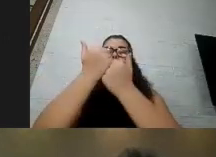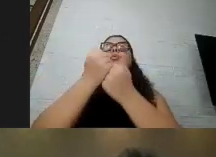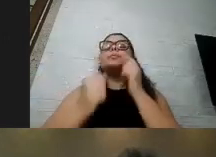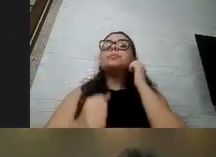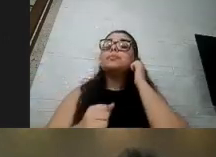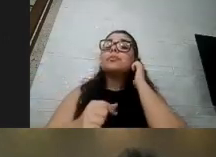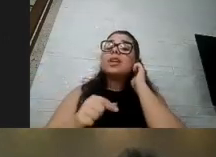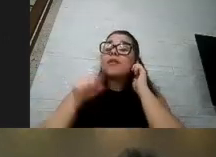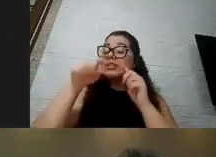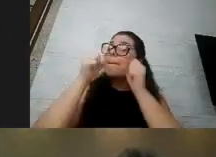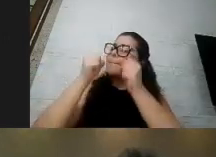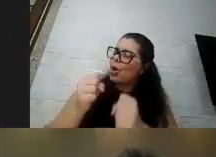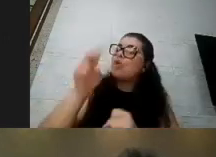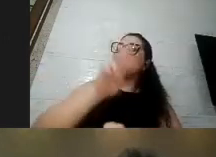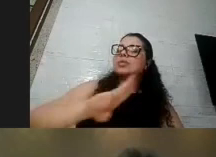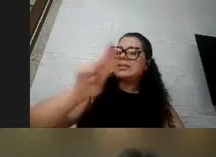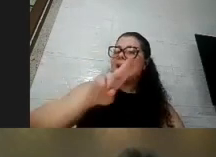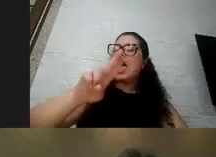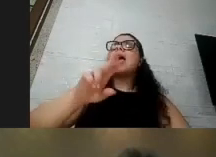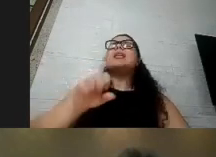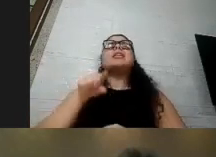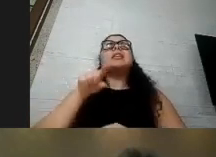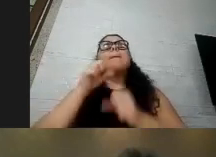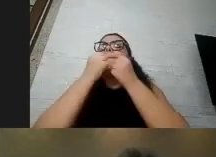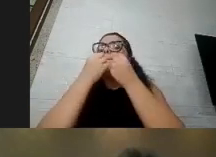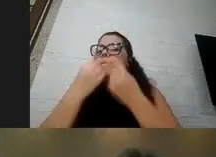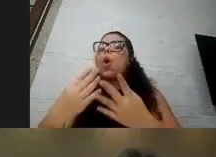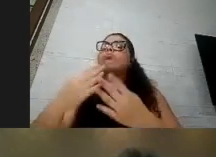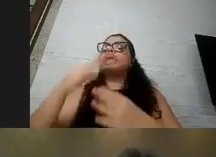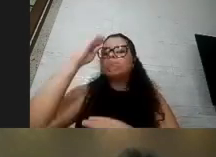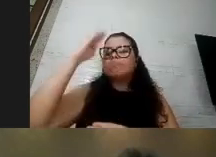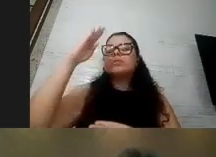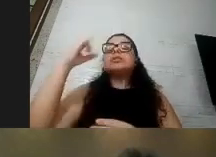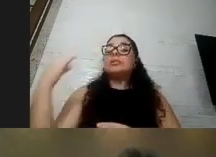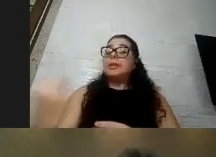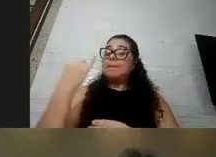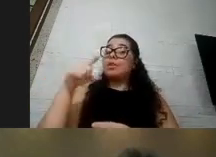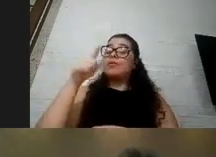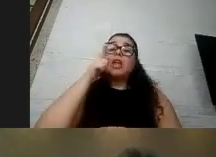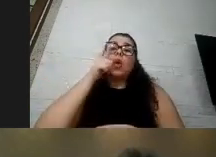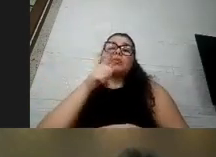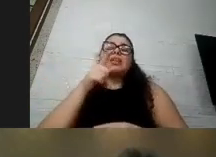e eu acho que vai ser uma ferramenta bacana para você também discutir sobre o assunto com ele